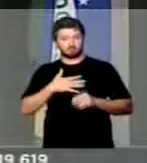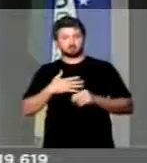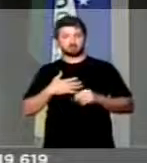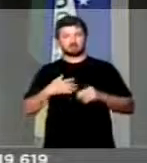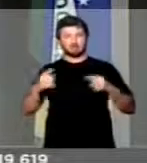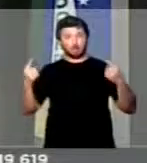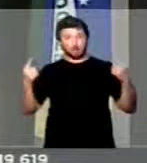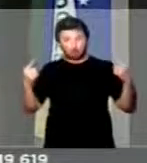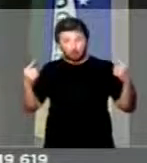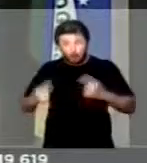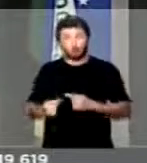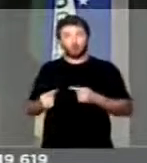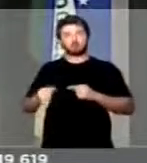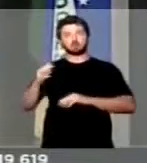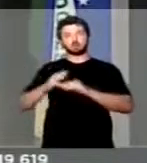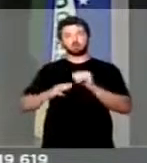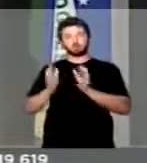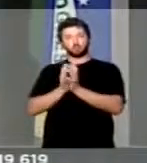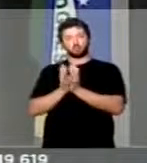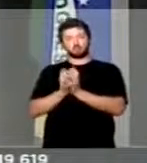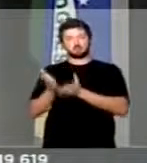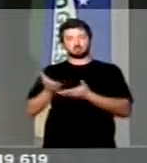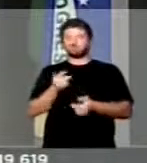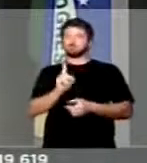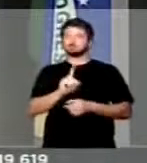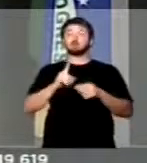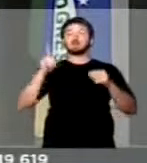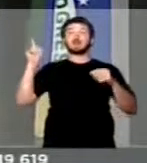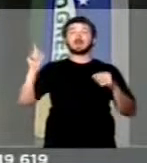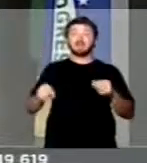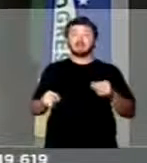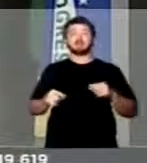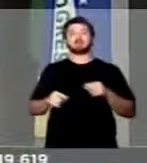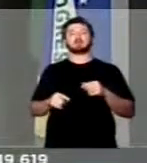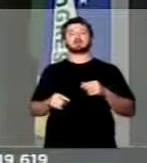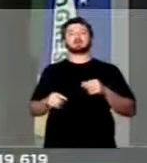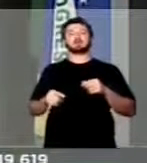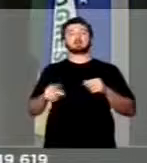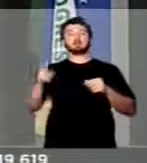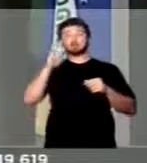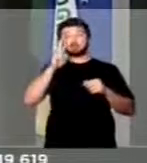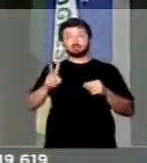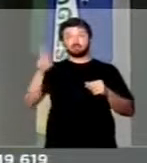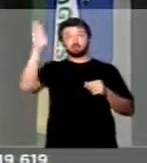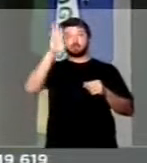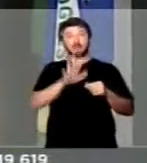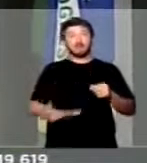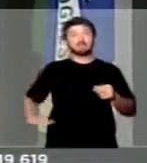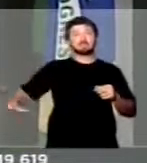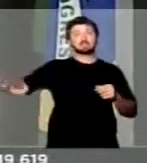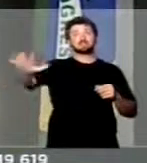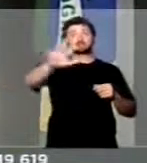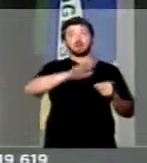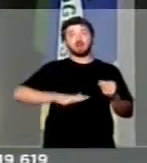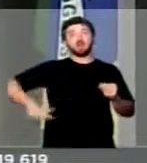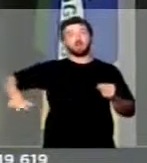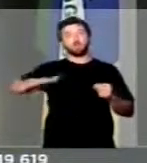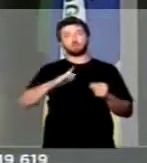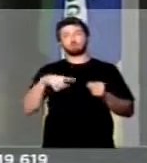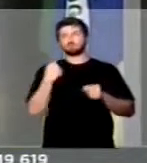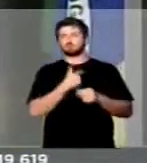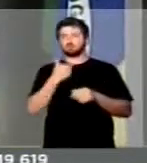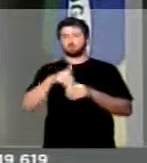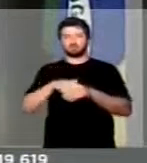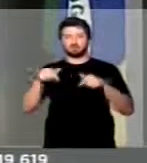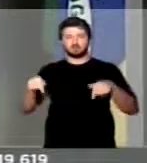contrário a uma carreira, mas sim dentro de um cenário onde o Brasil vive, e que nós vamos votar